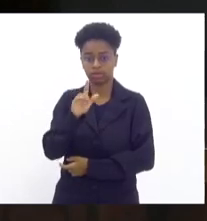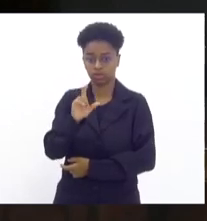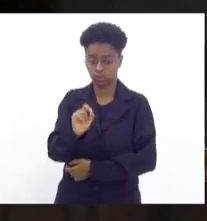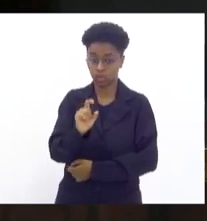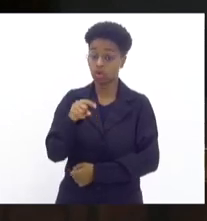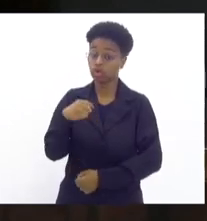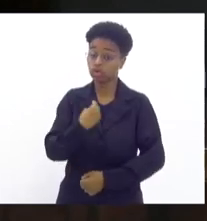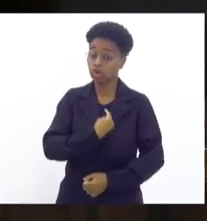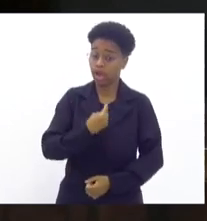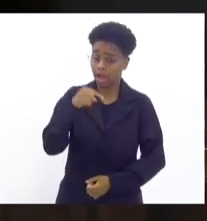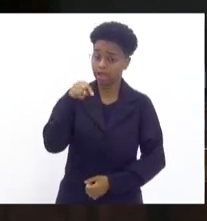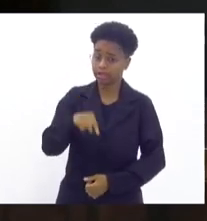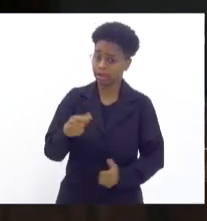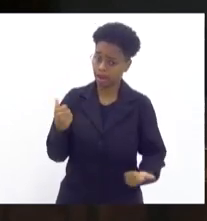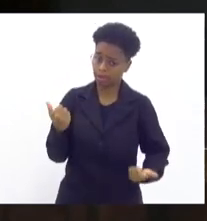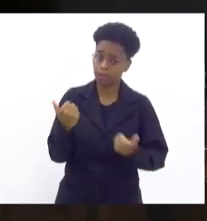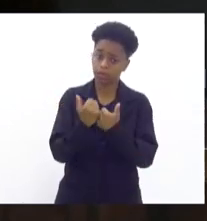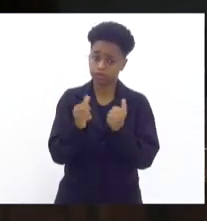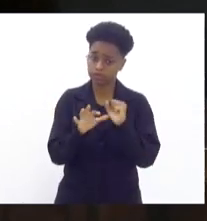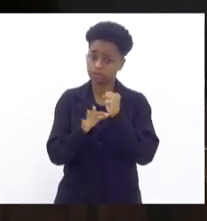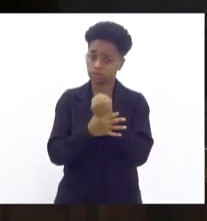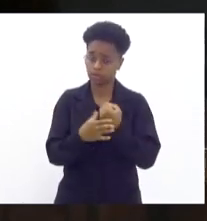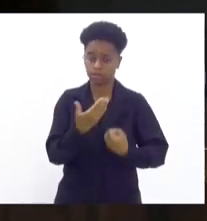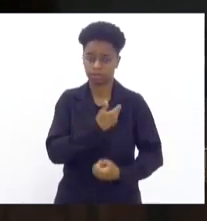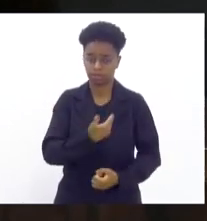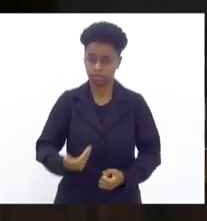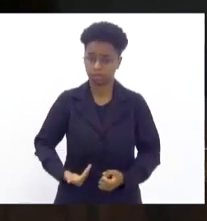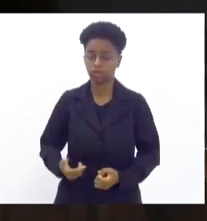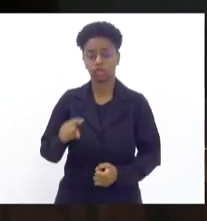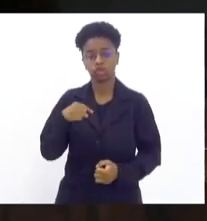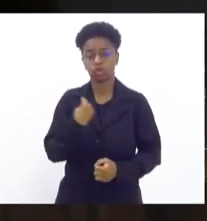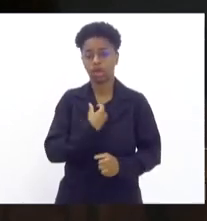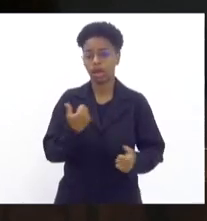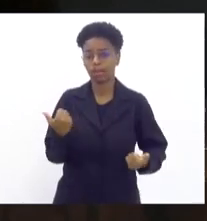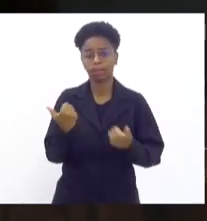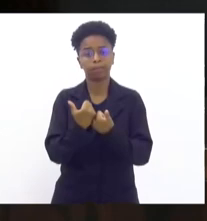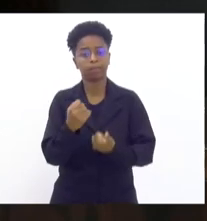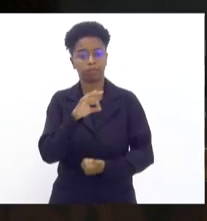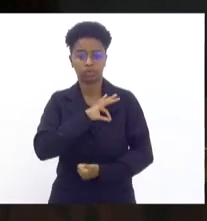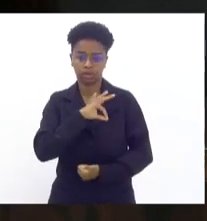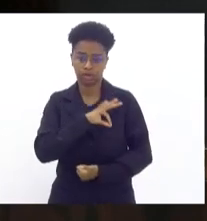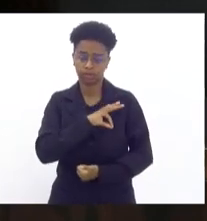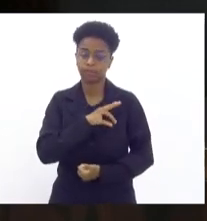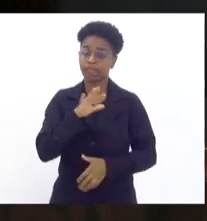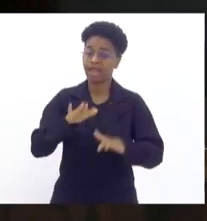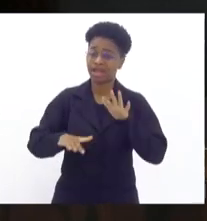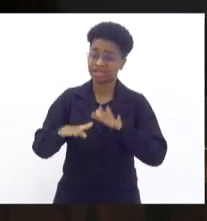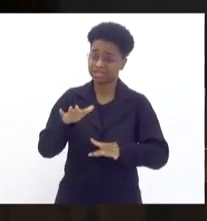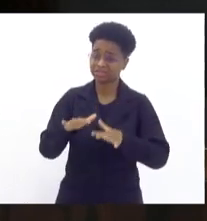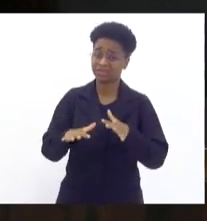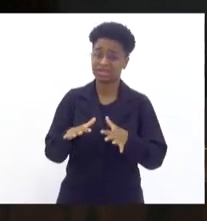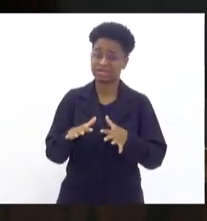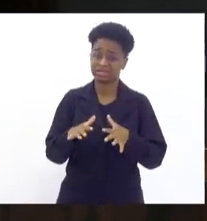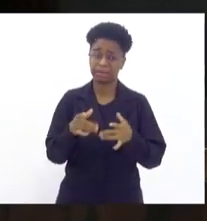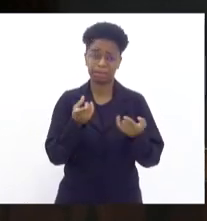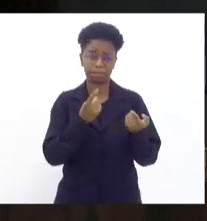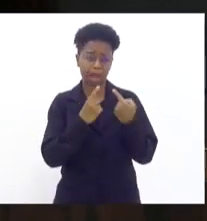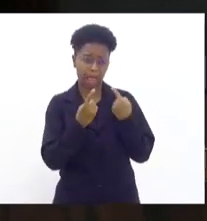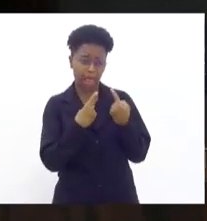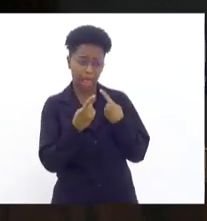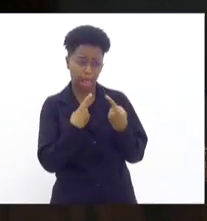pró-segurança pública, nós estamos ao lado dos policiais. às vezes lavando roupa suja internamente,